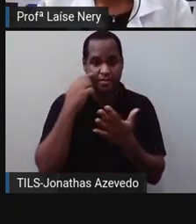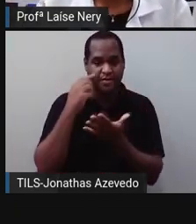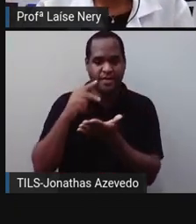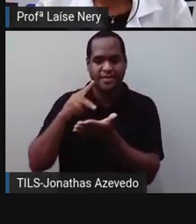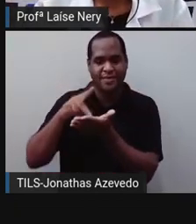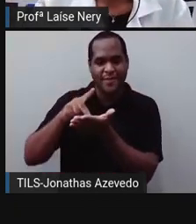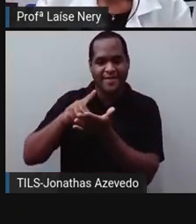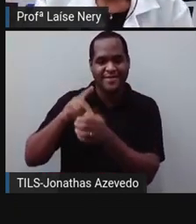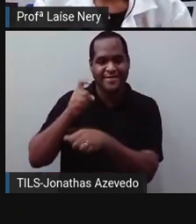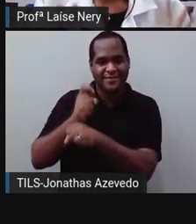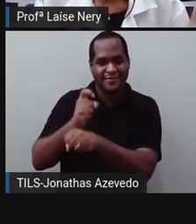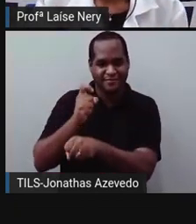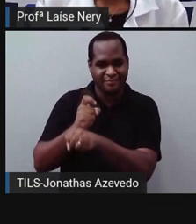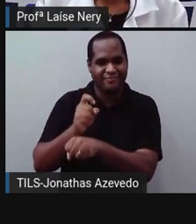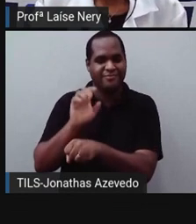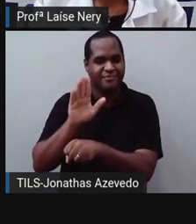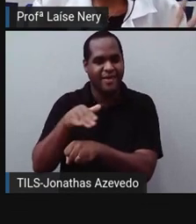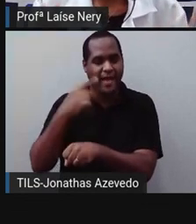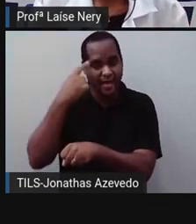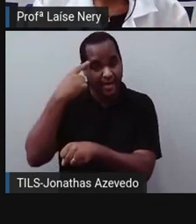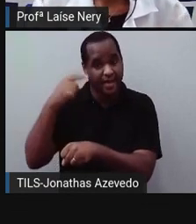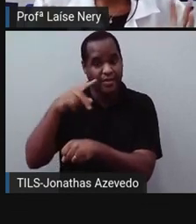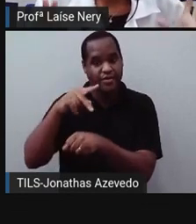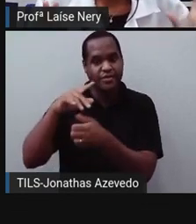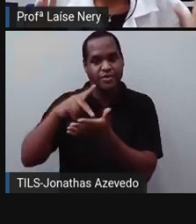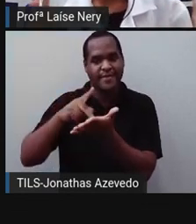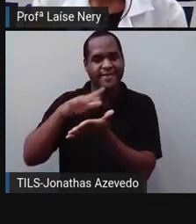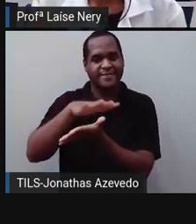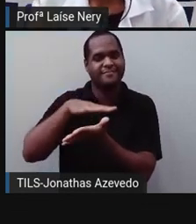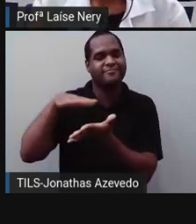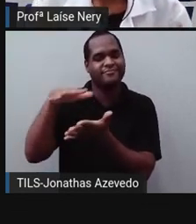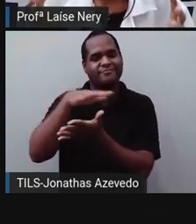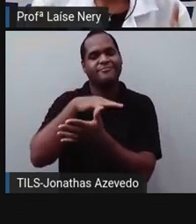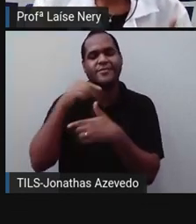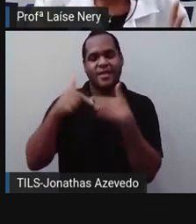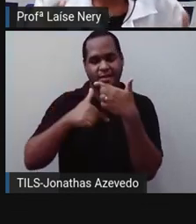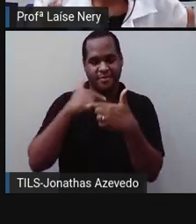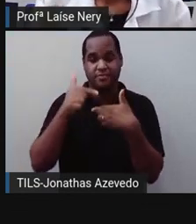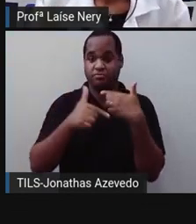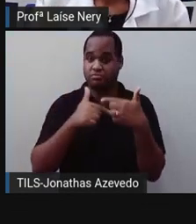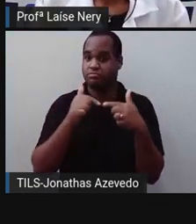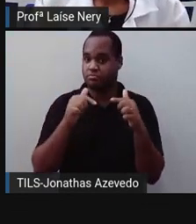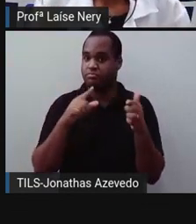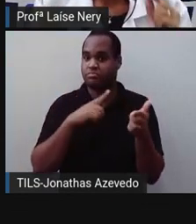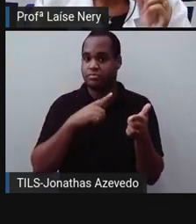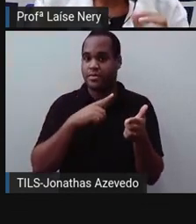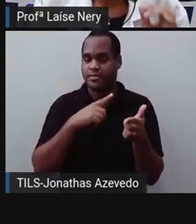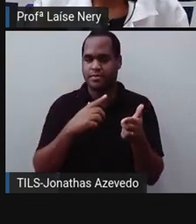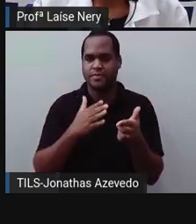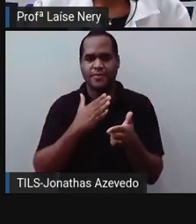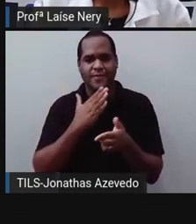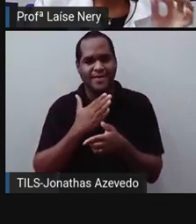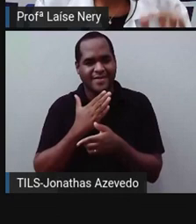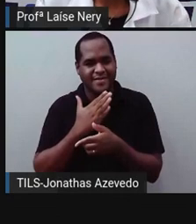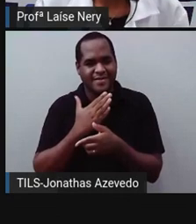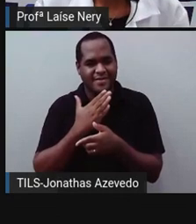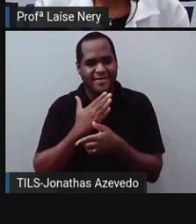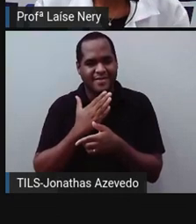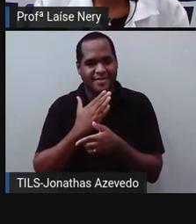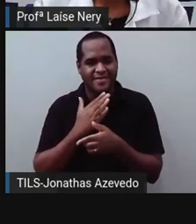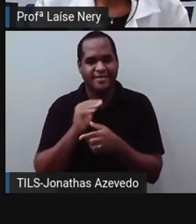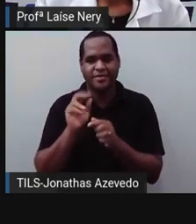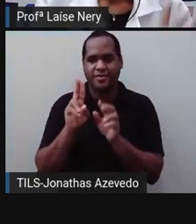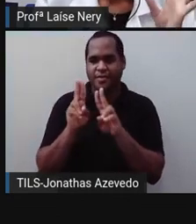geométrico? É a geometria espacial trabalha com isso, com os sólidos geométricos. Você sabe o nome de algum